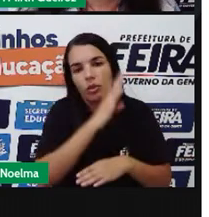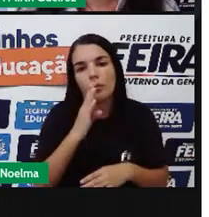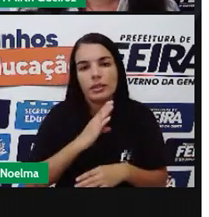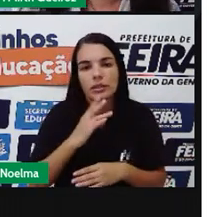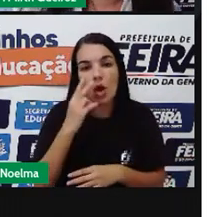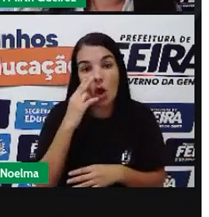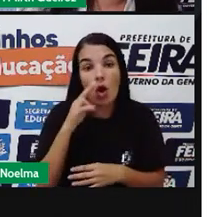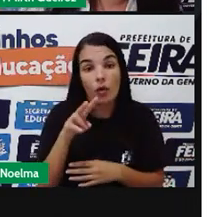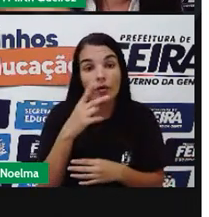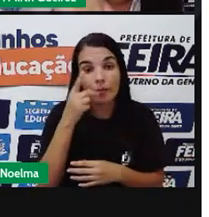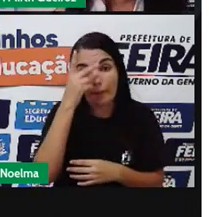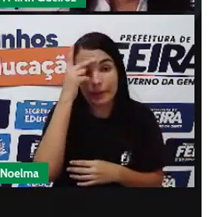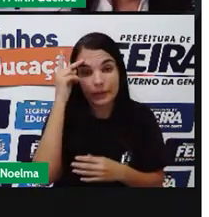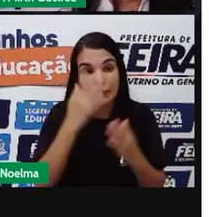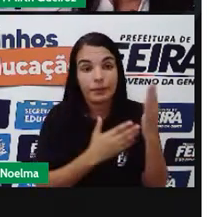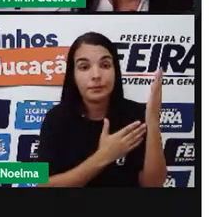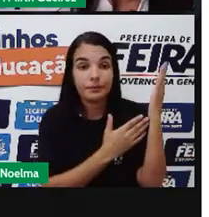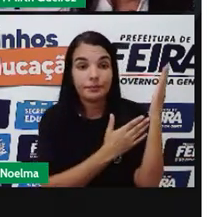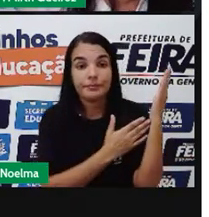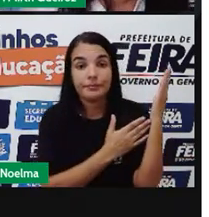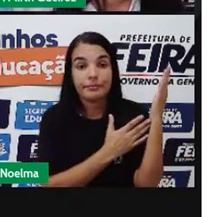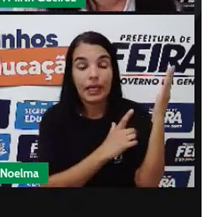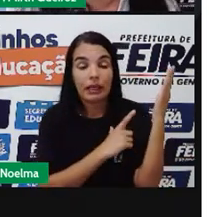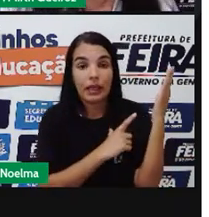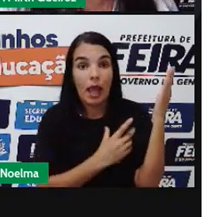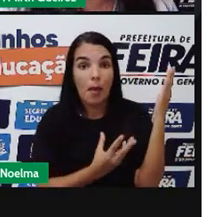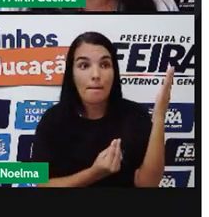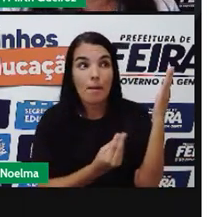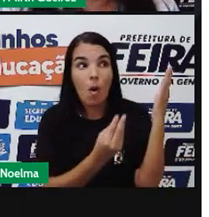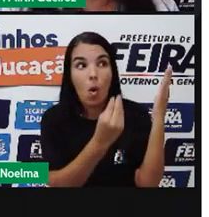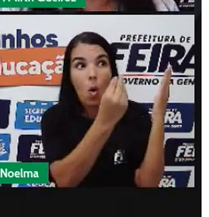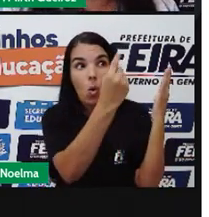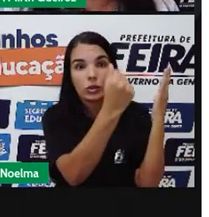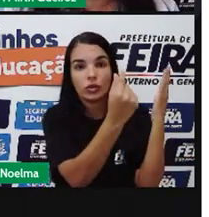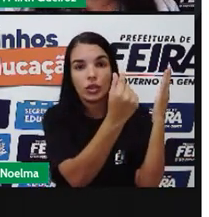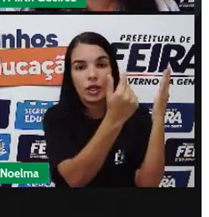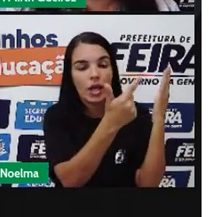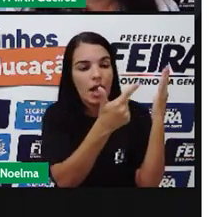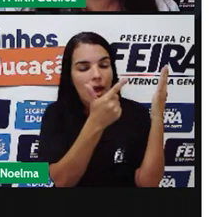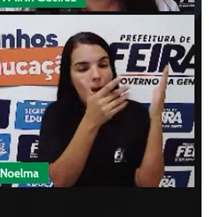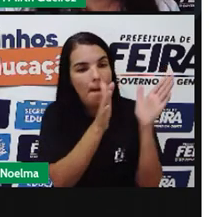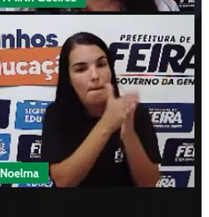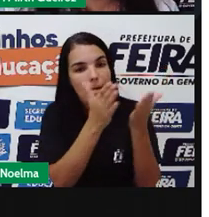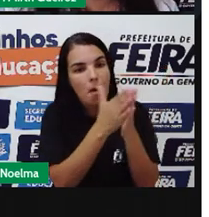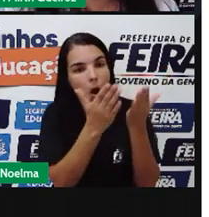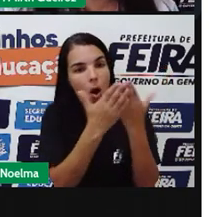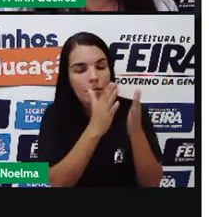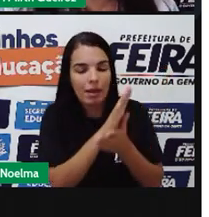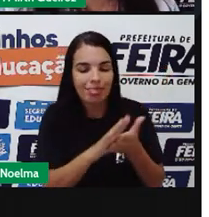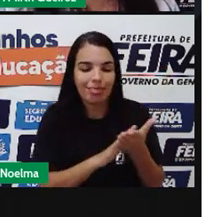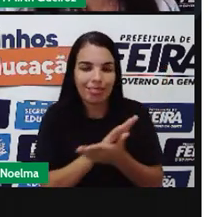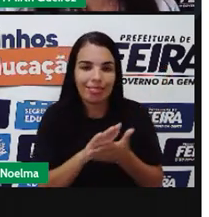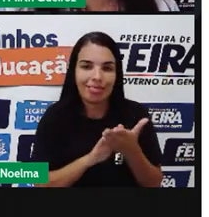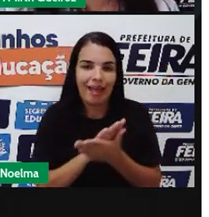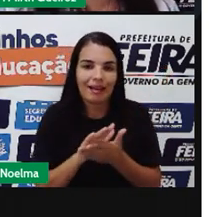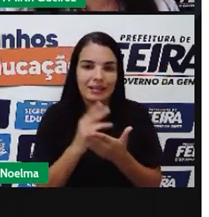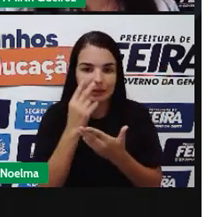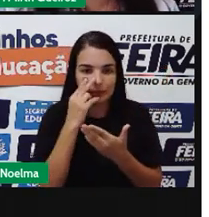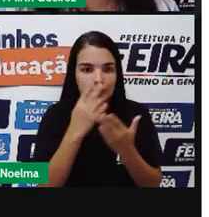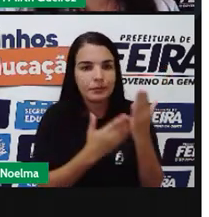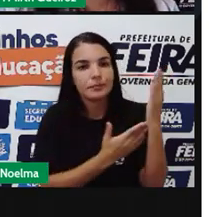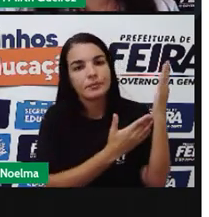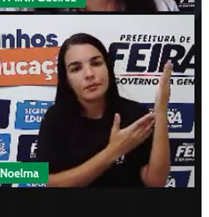O rico Ele tem muito Muito E outros Tem bem pouco Ou quase nada Aí aqui Está